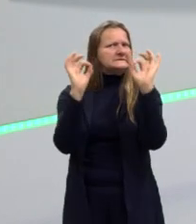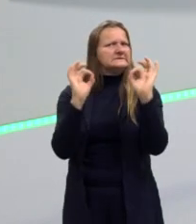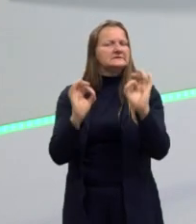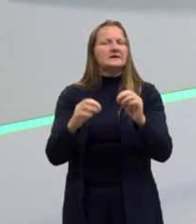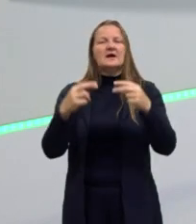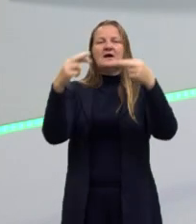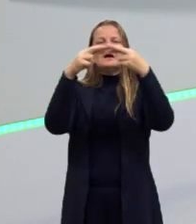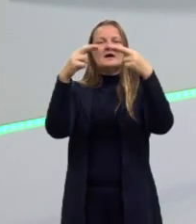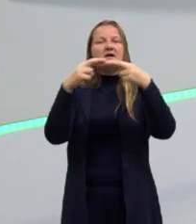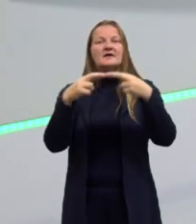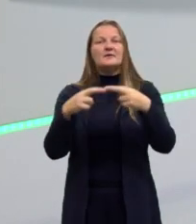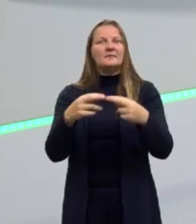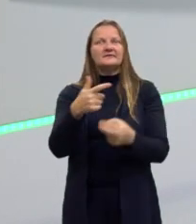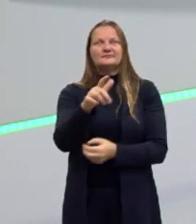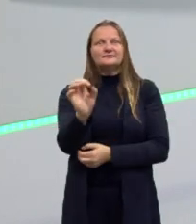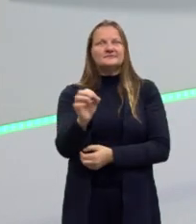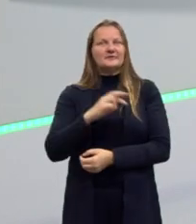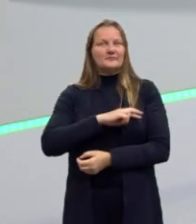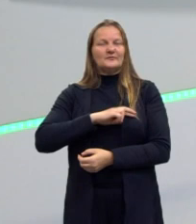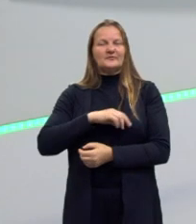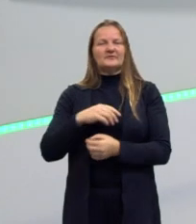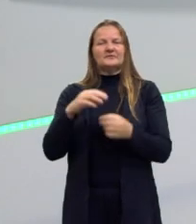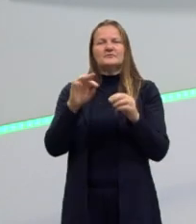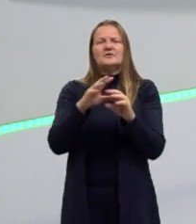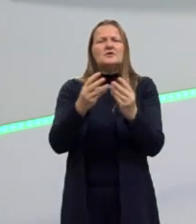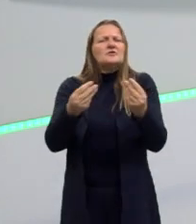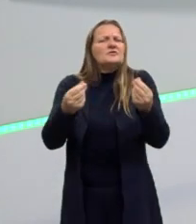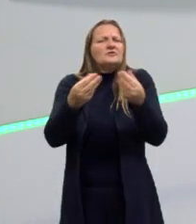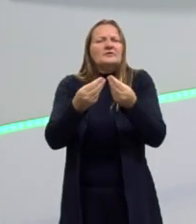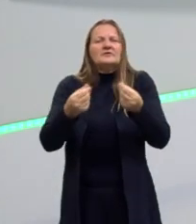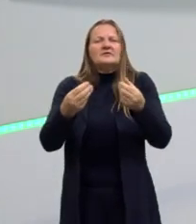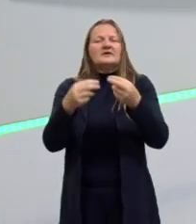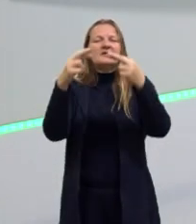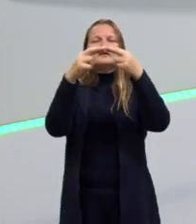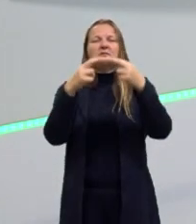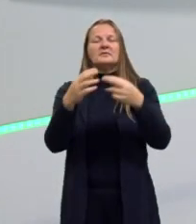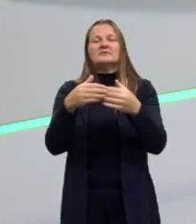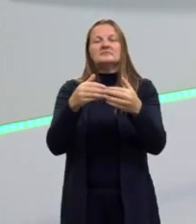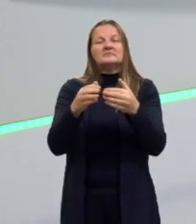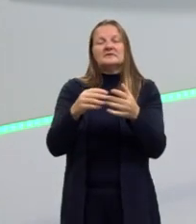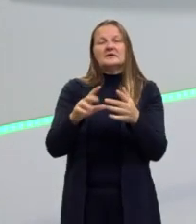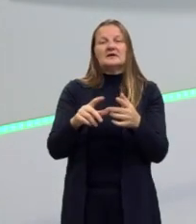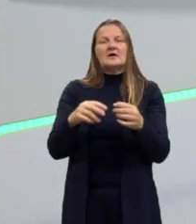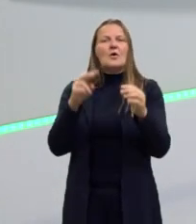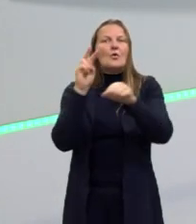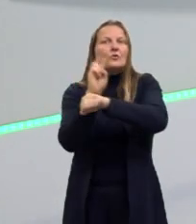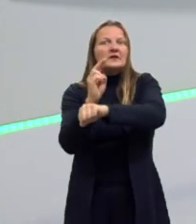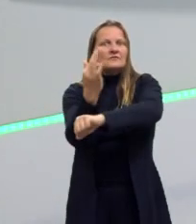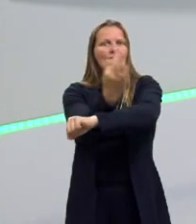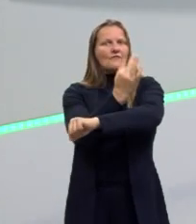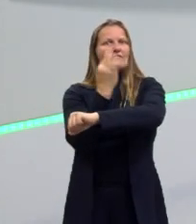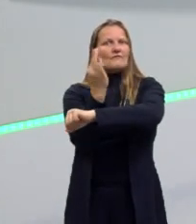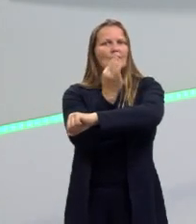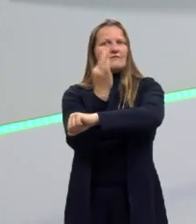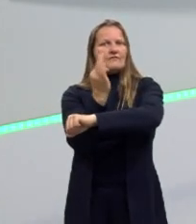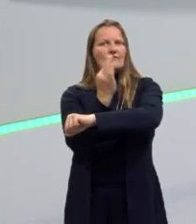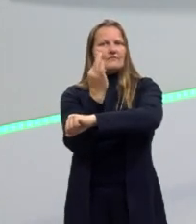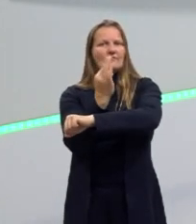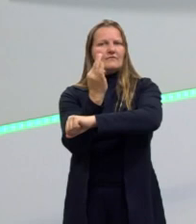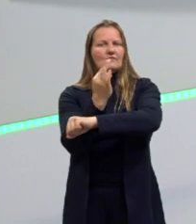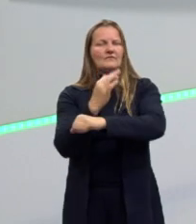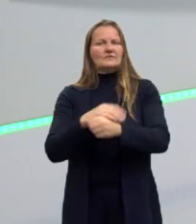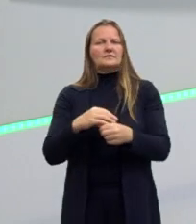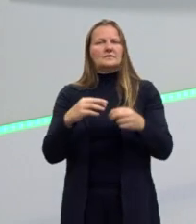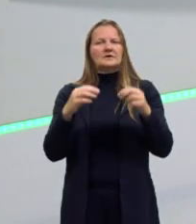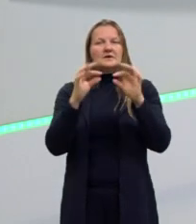rima, muitas vezes eram versos brancos, esses que não têm rima, não tinham cuidado com a língua, com a questão